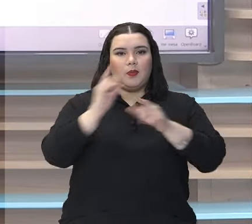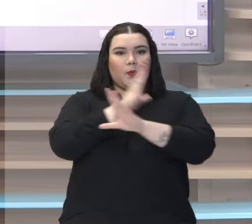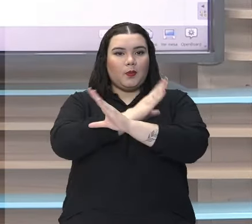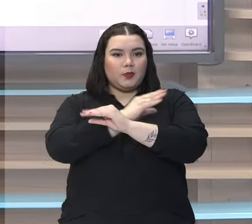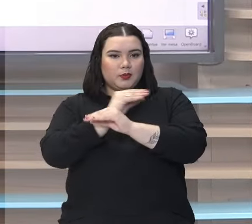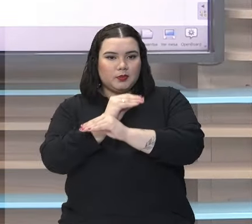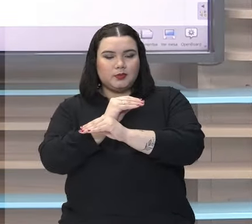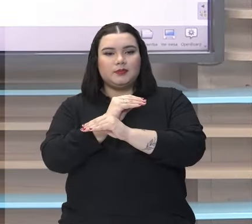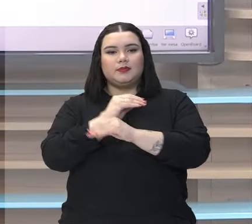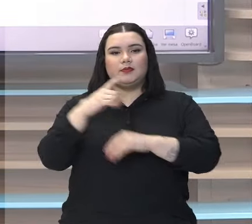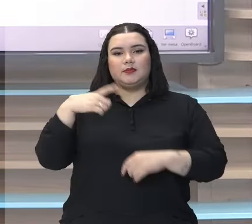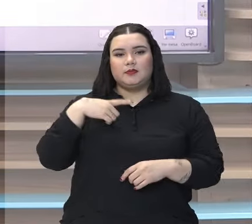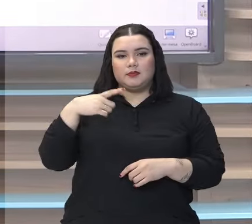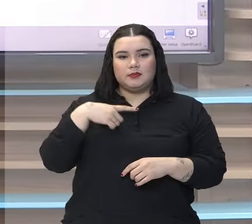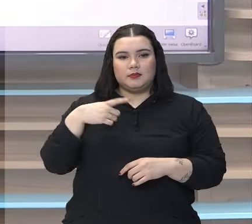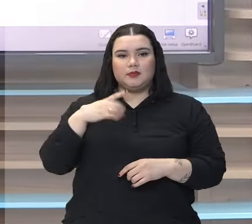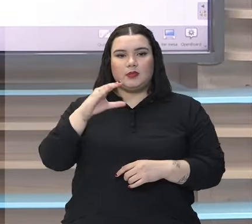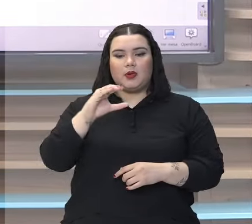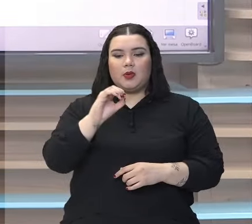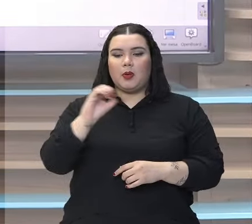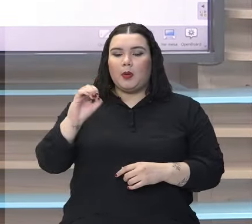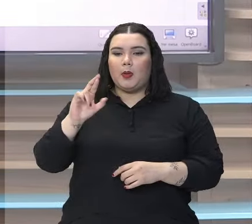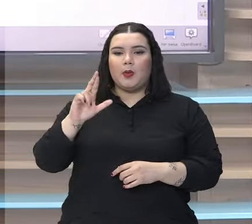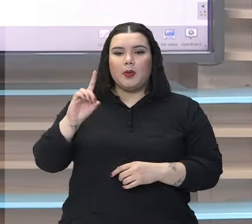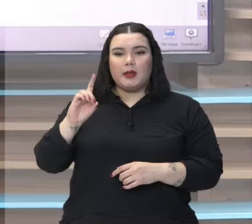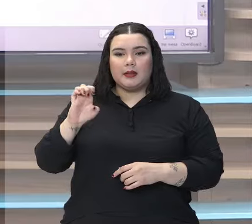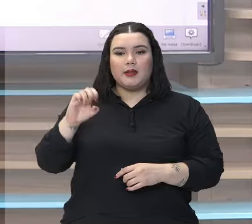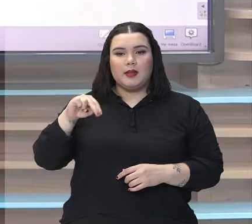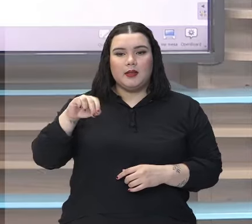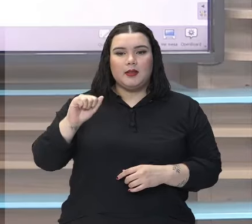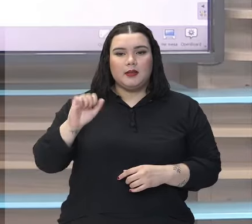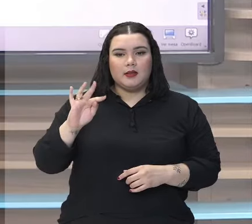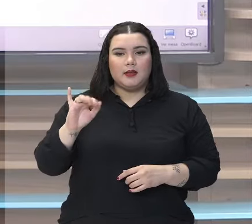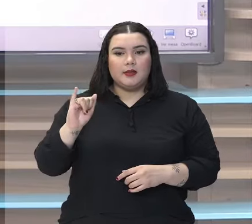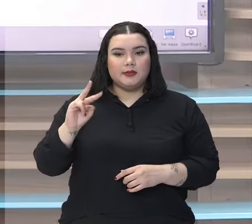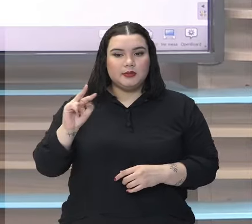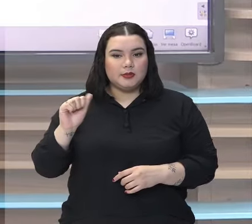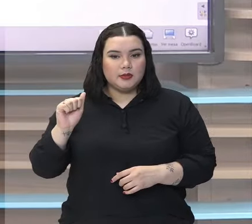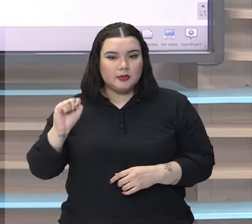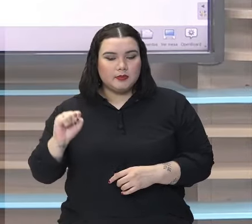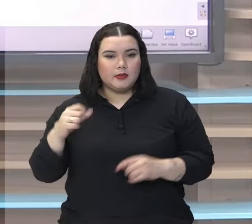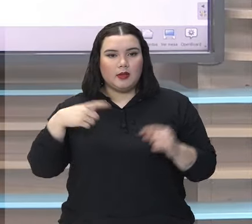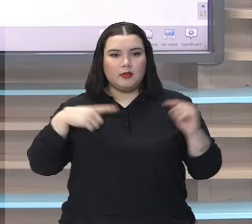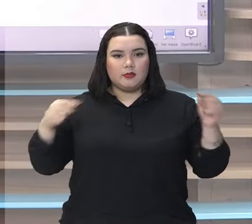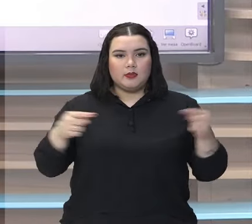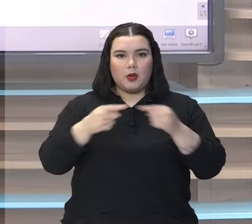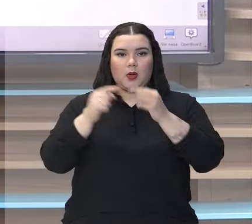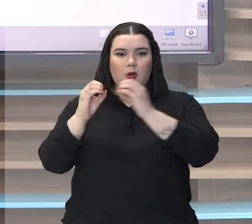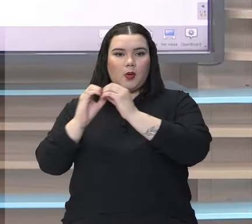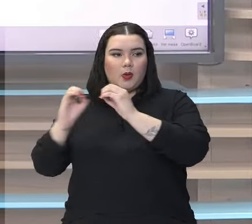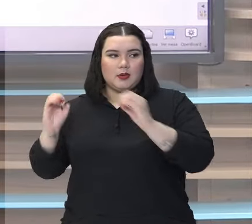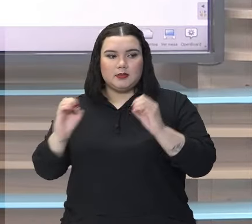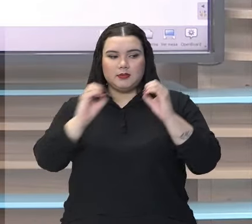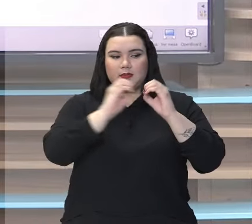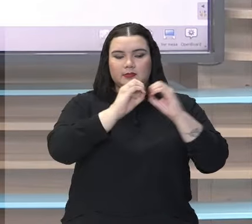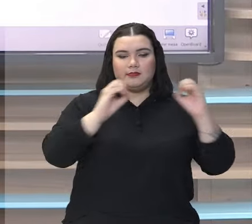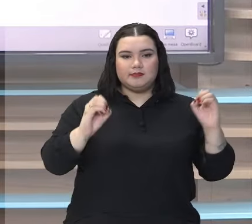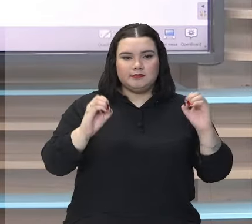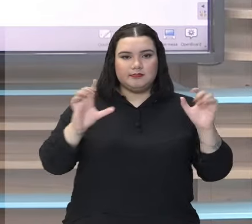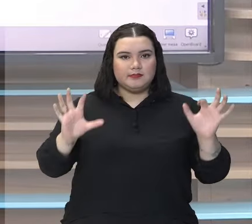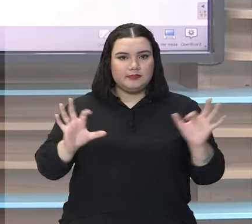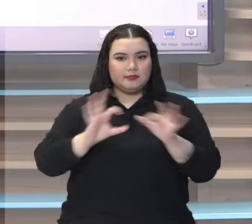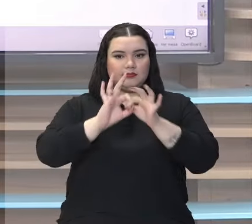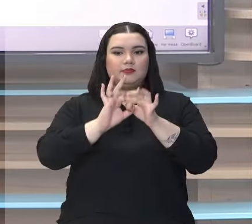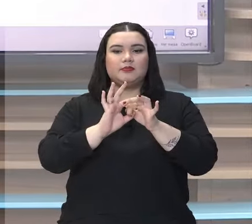nós chamamos conjunções coordenativas, que elas estão ali ligando, né? Uma oração, uma expressão, a